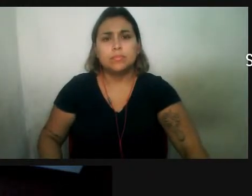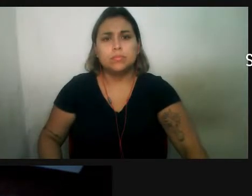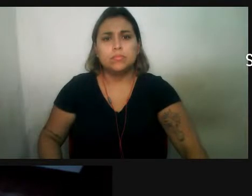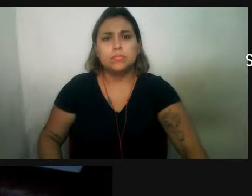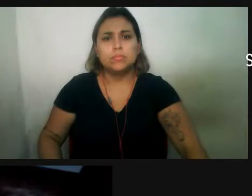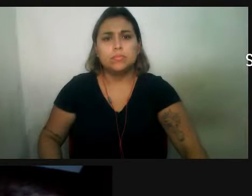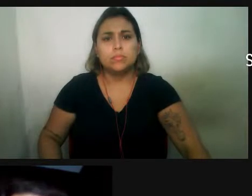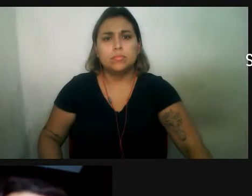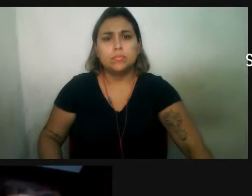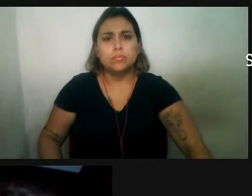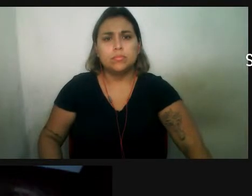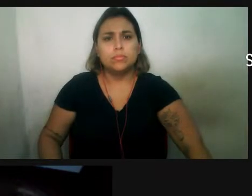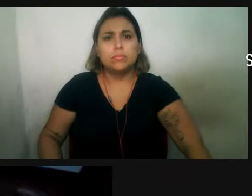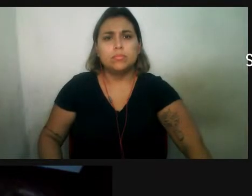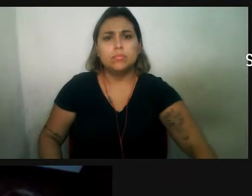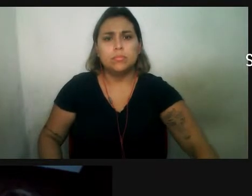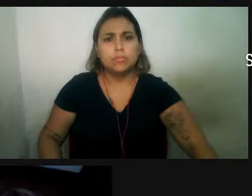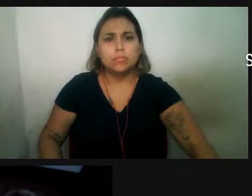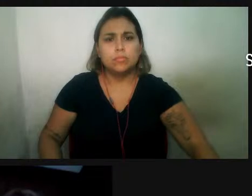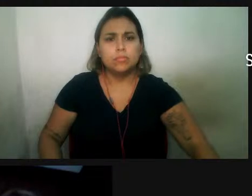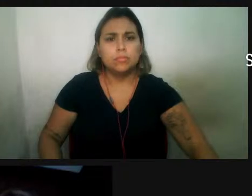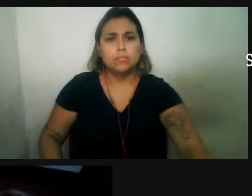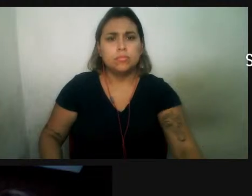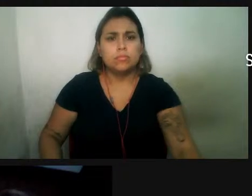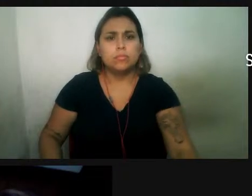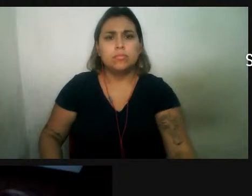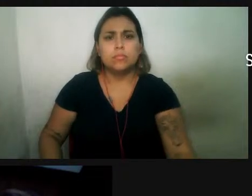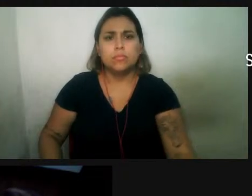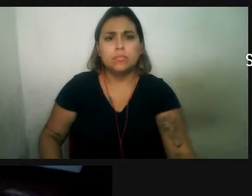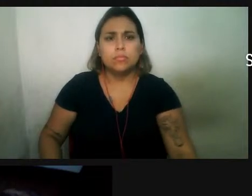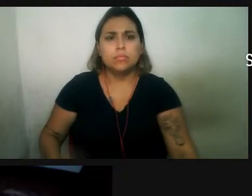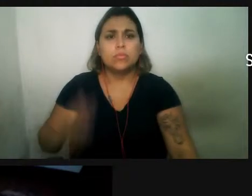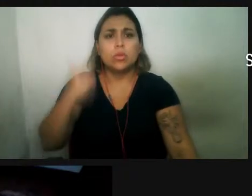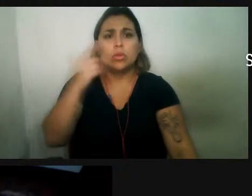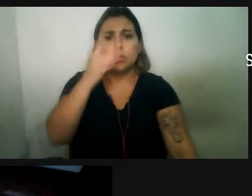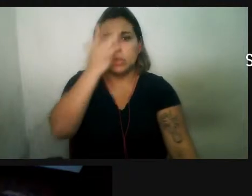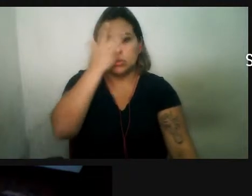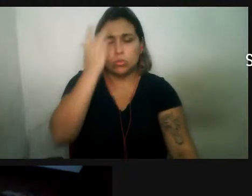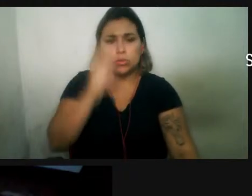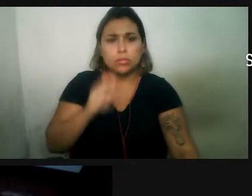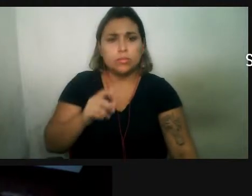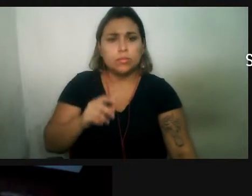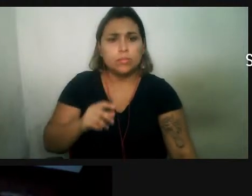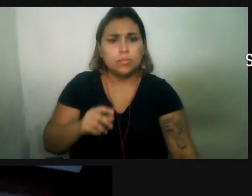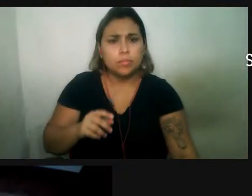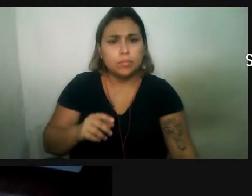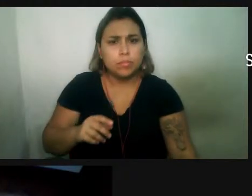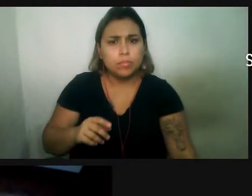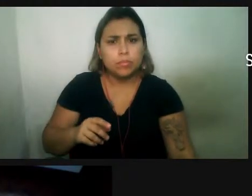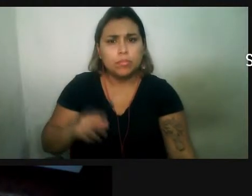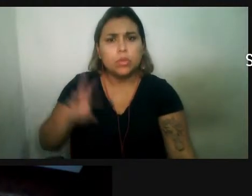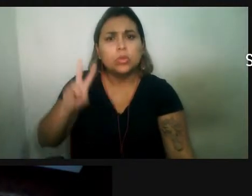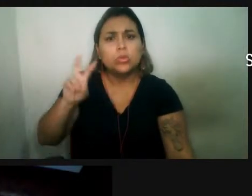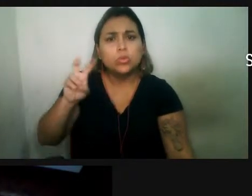Entendi. Próxima pergunta. Gabriel Borges, Belém do Pará. Em relação ao narval, gostaria de saber se já há algum